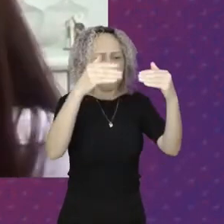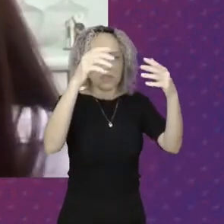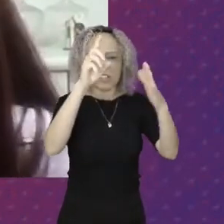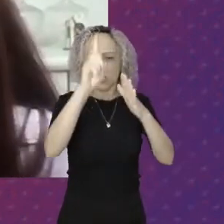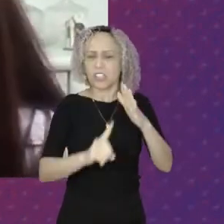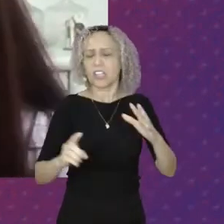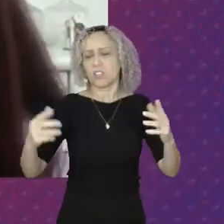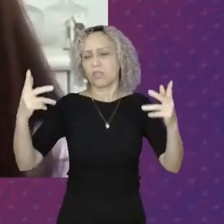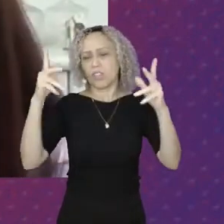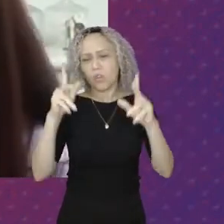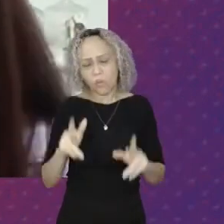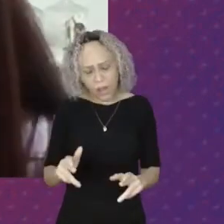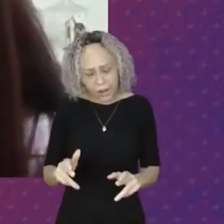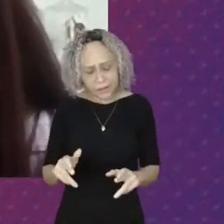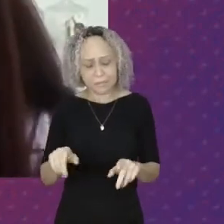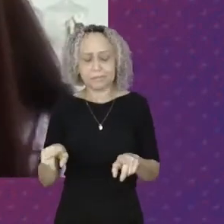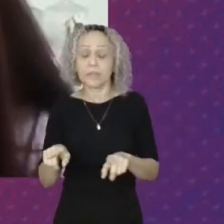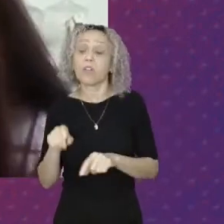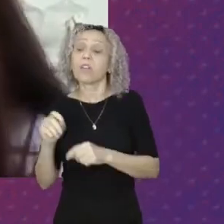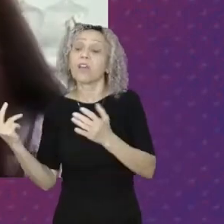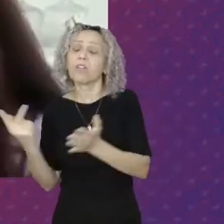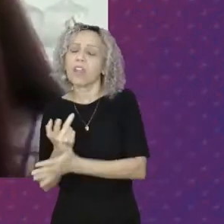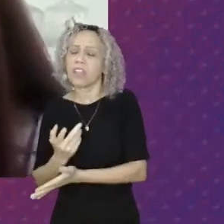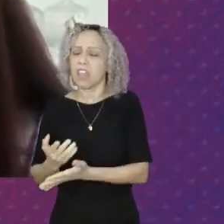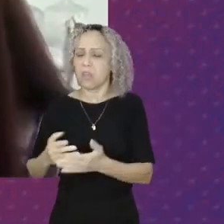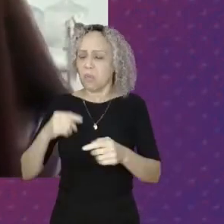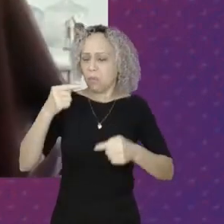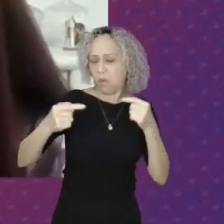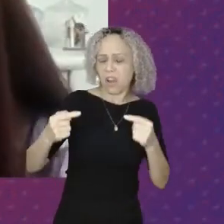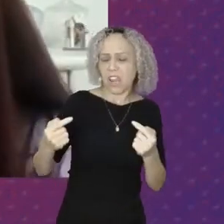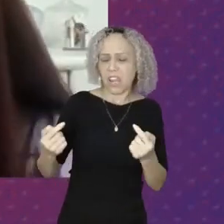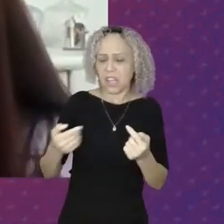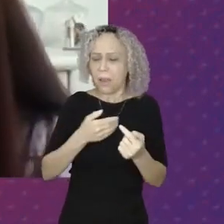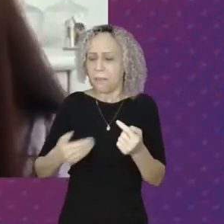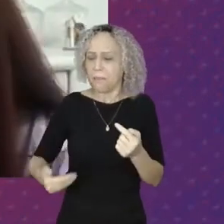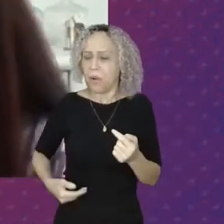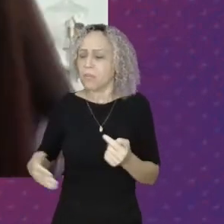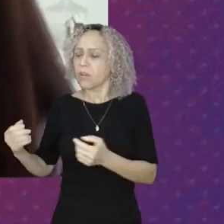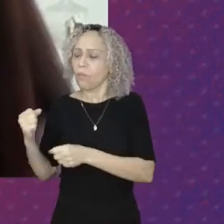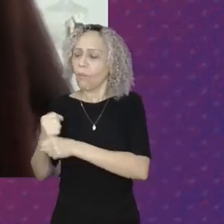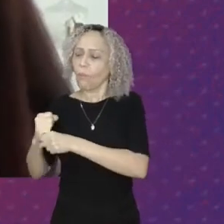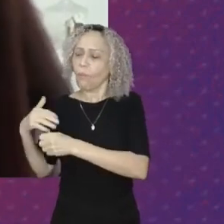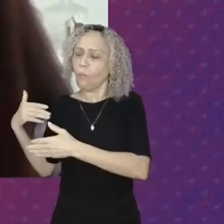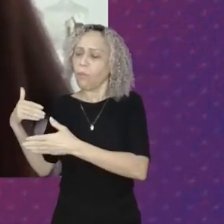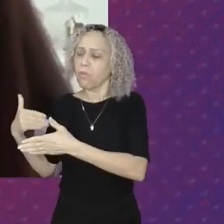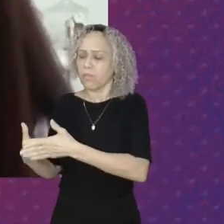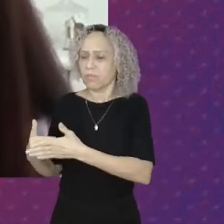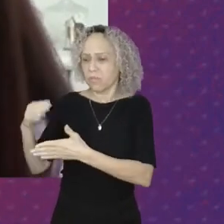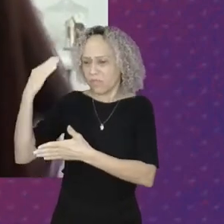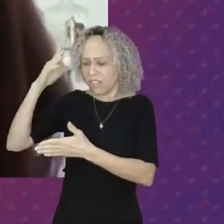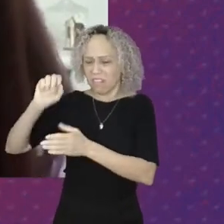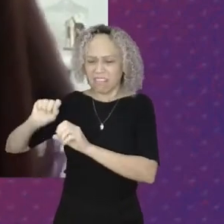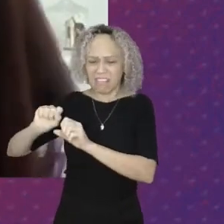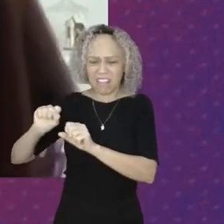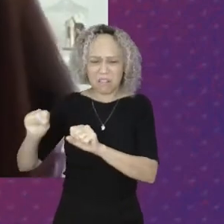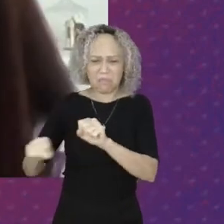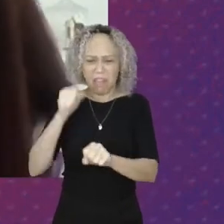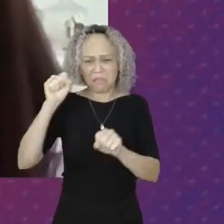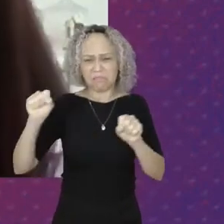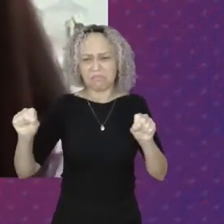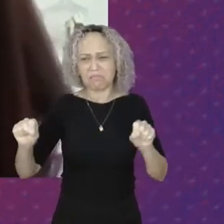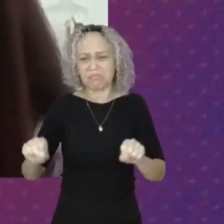Hoje Rompida Ou prejudicadas Nos últimos anos As mulheres Notadamente As mulheres negras